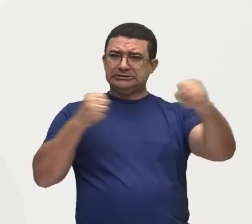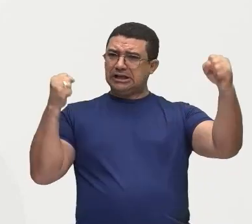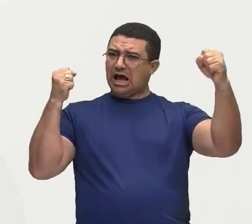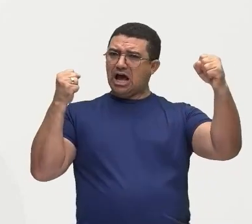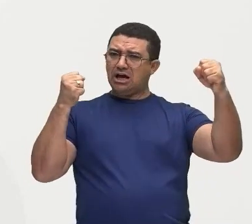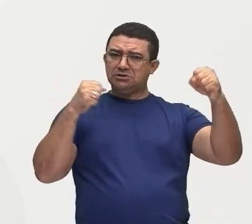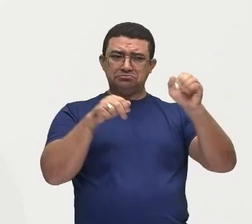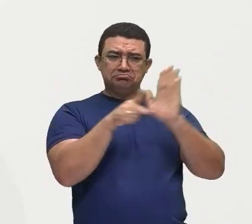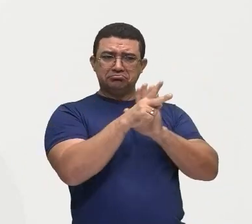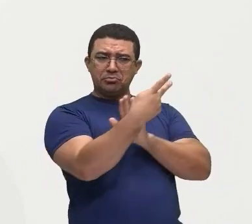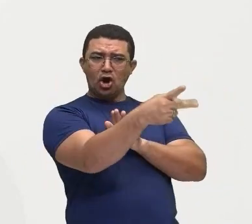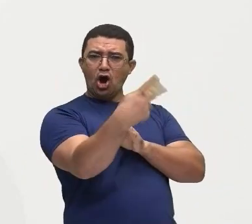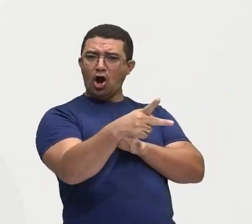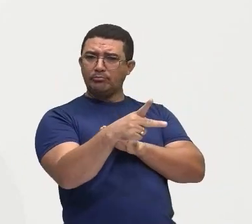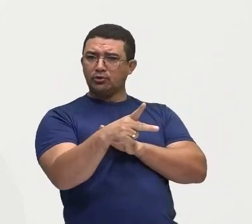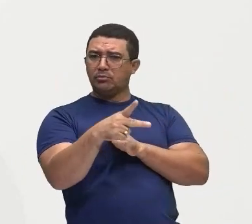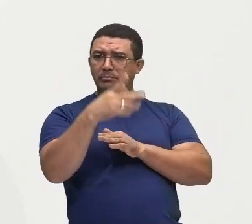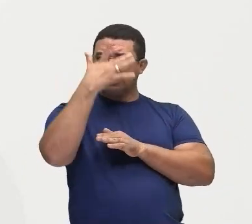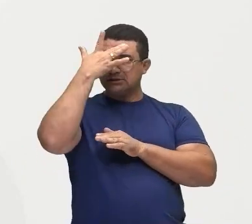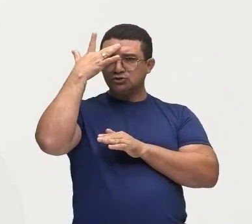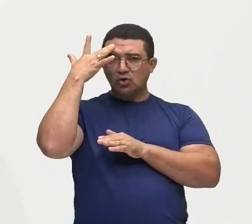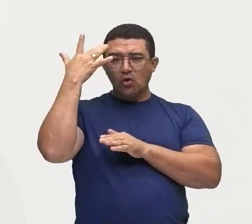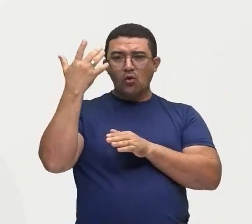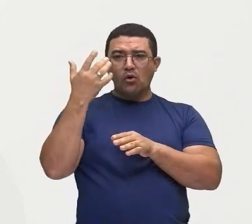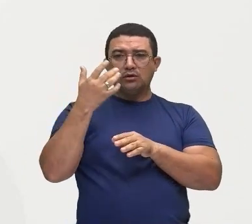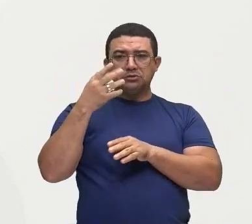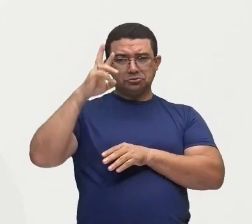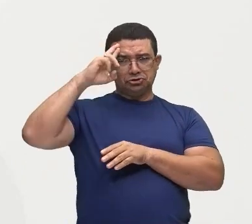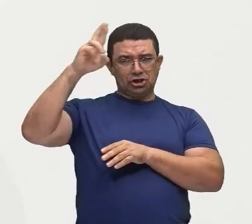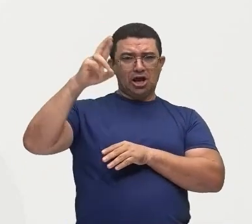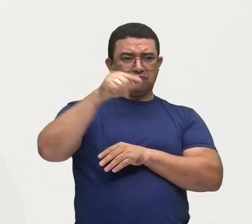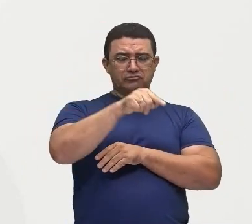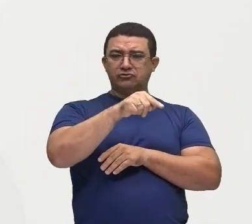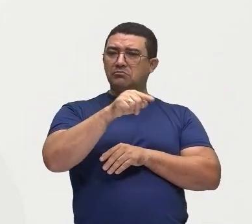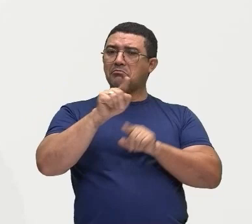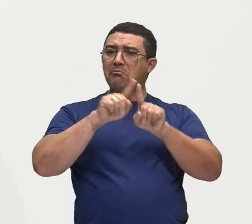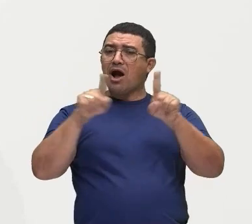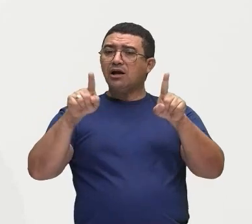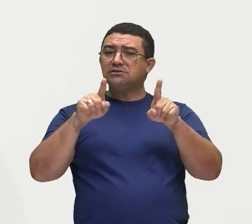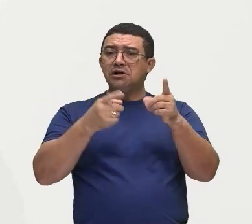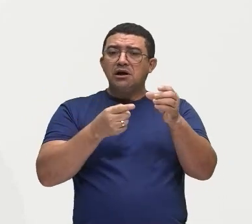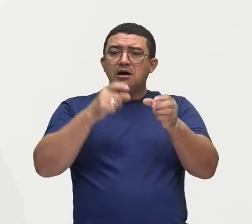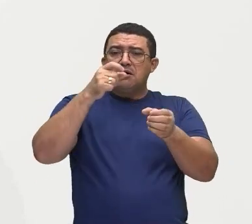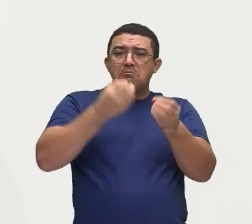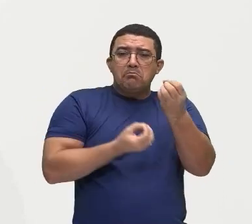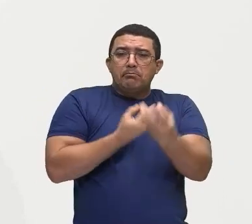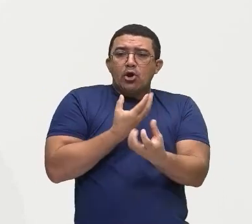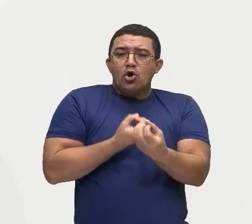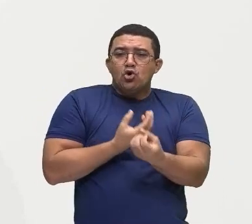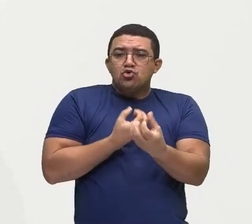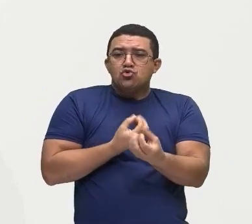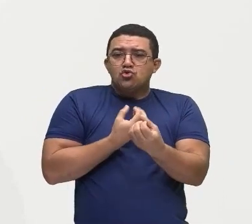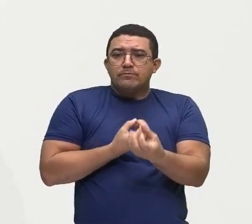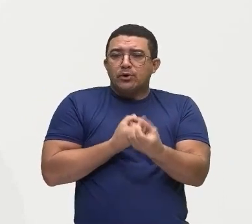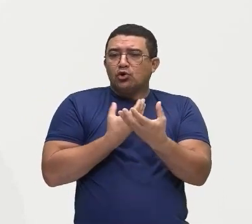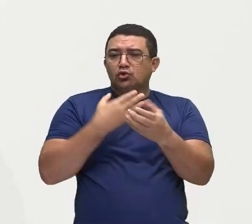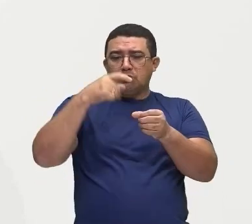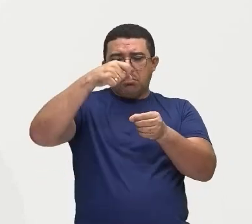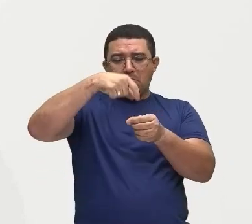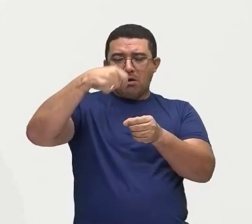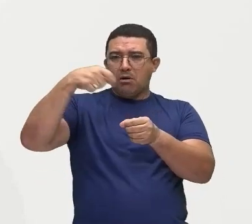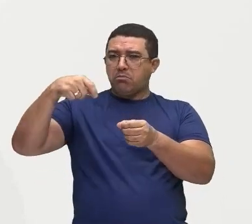problema atual, né? É um problema que vem desde a questão ali da colonização dos